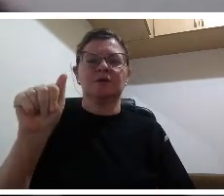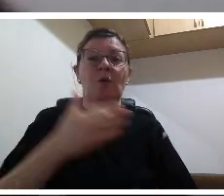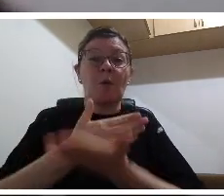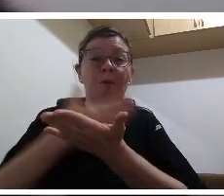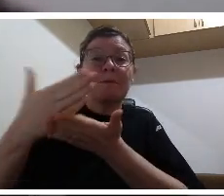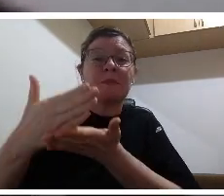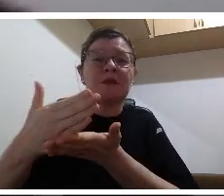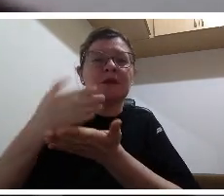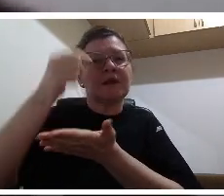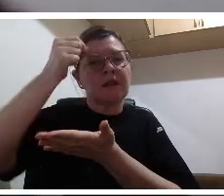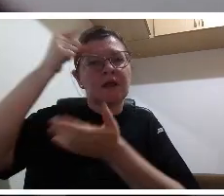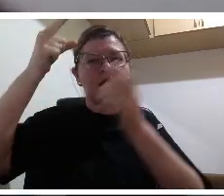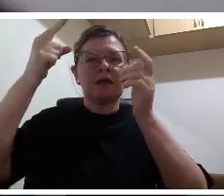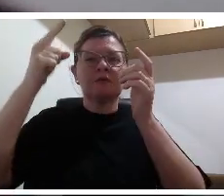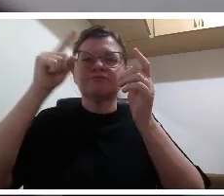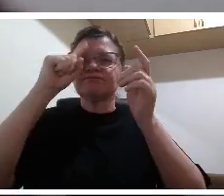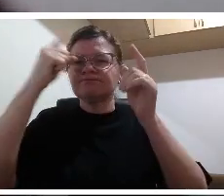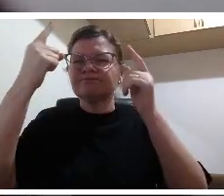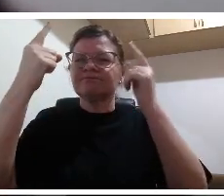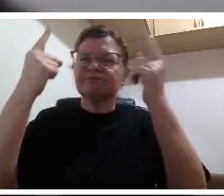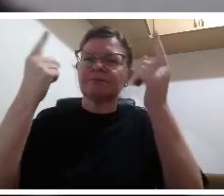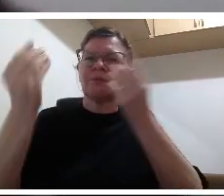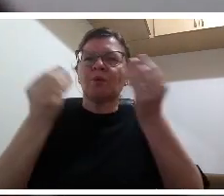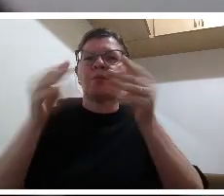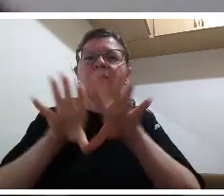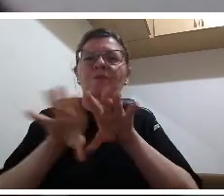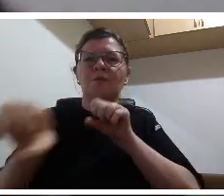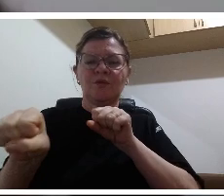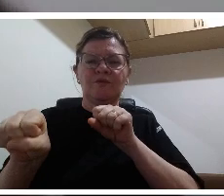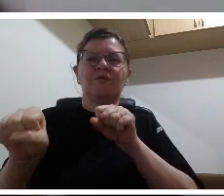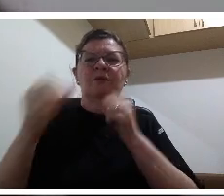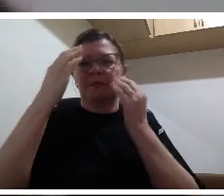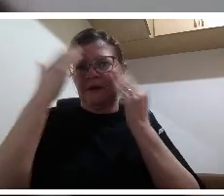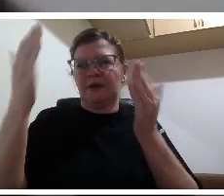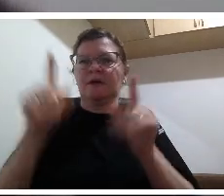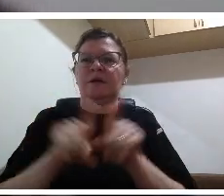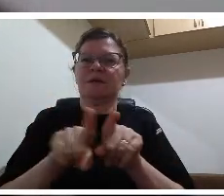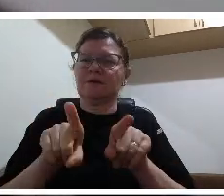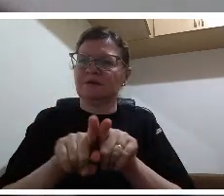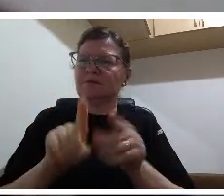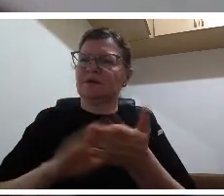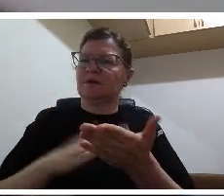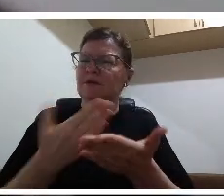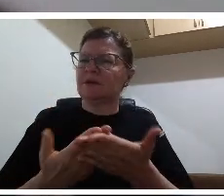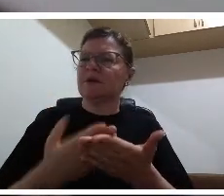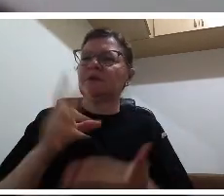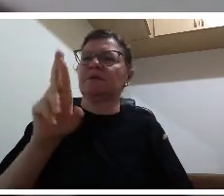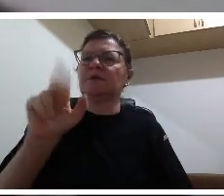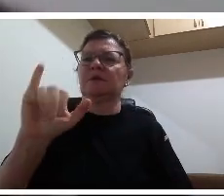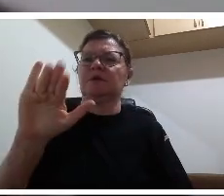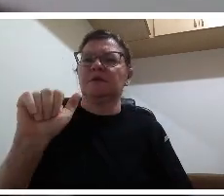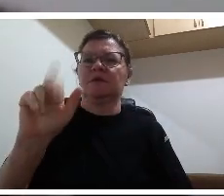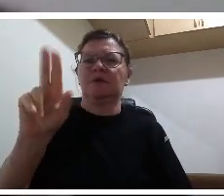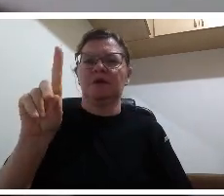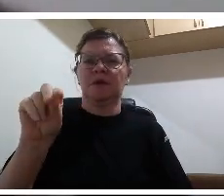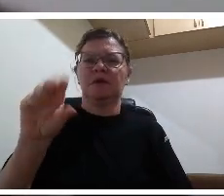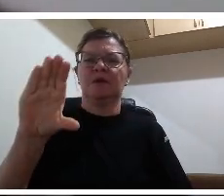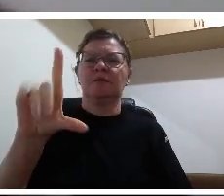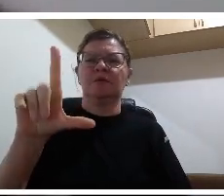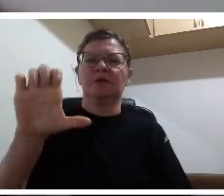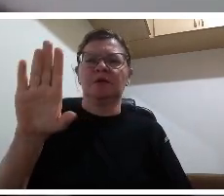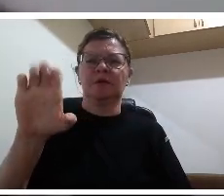Patrícia e outros profissionais né que estão sempre nos ajudando nas nossas gravações a minha